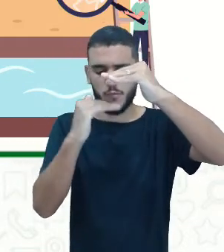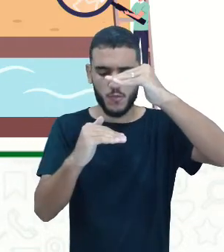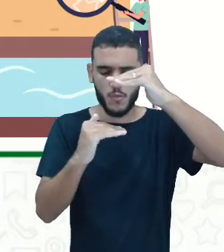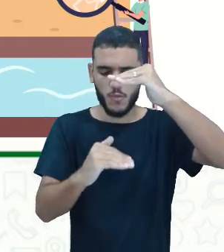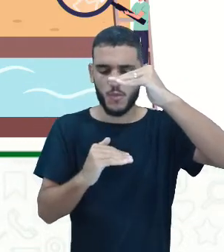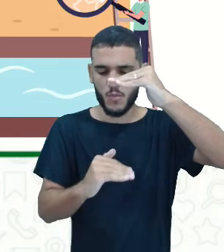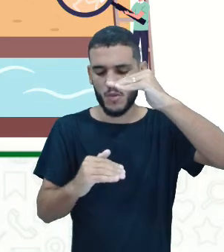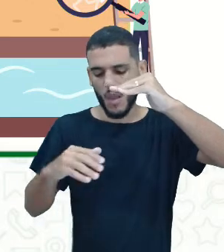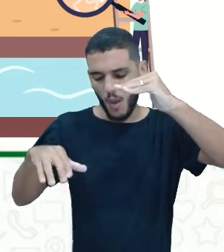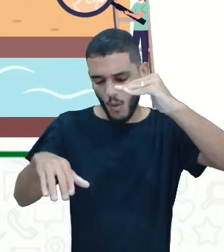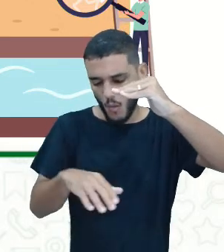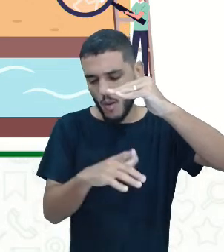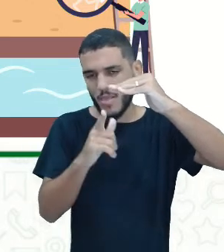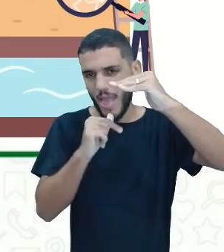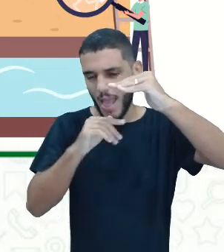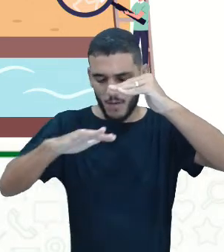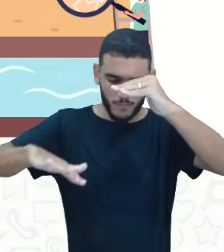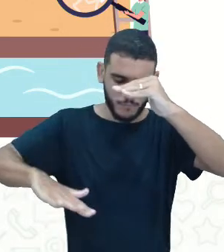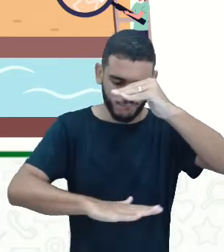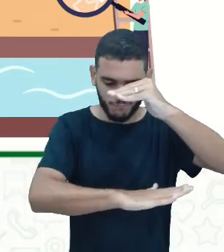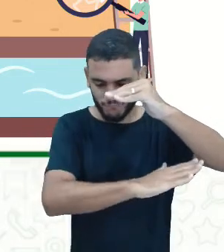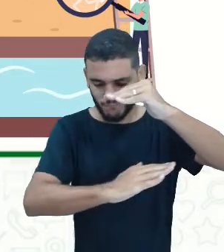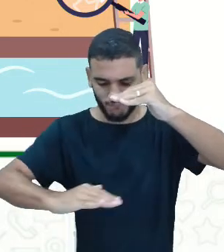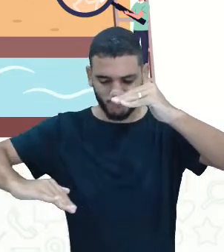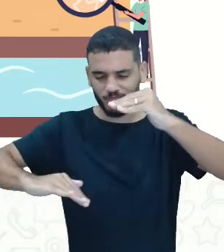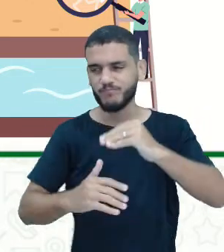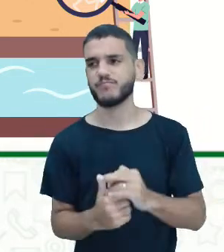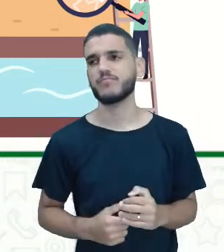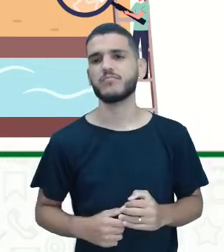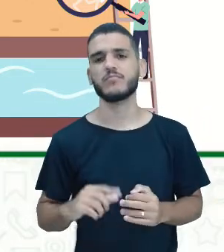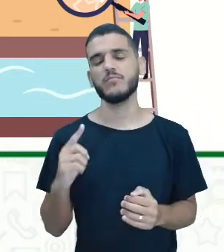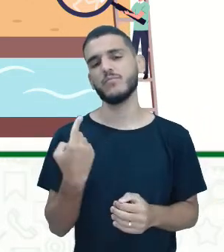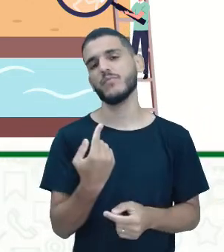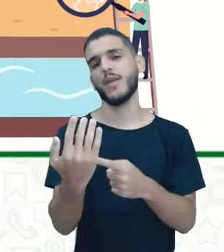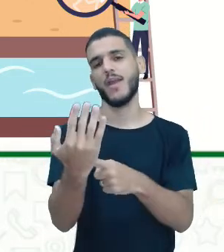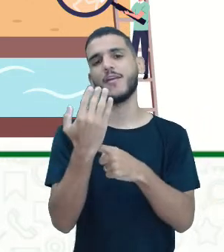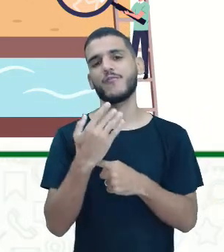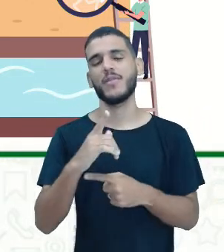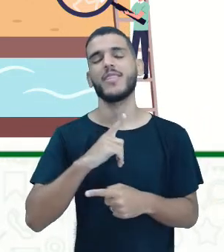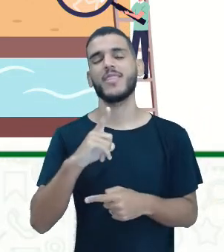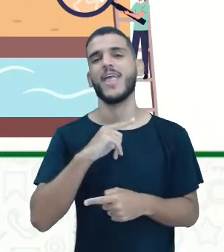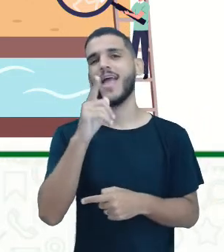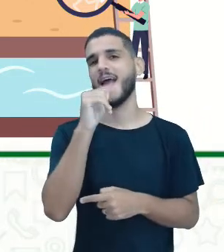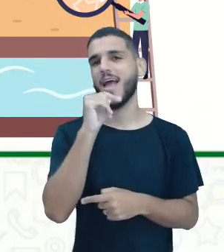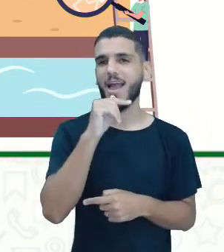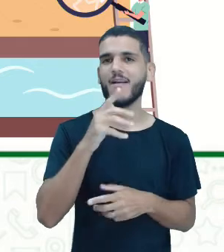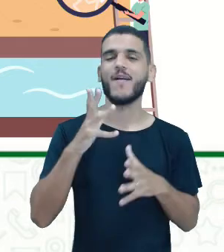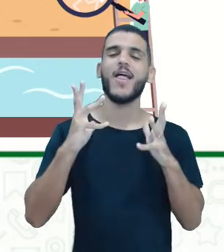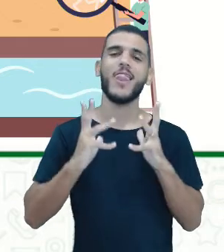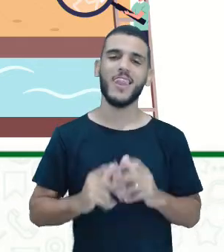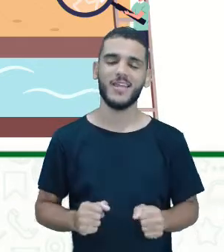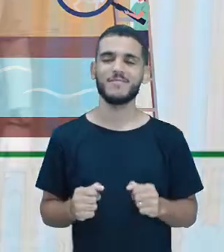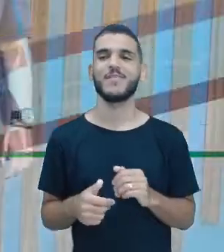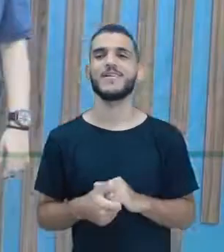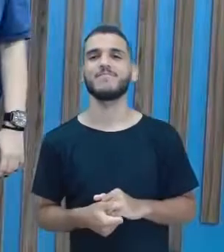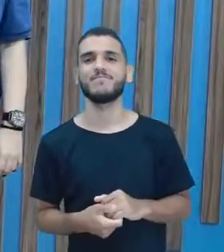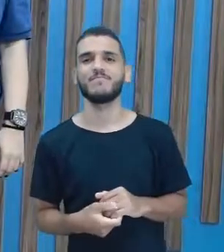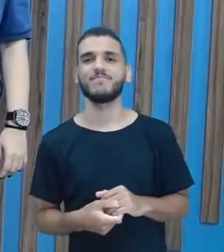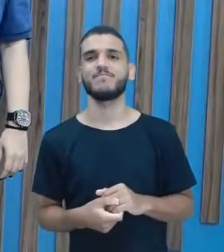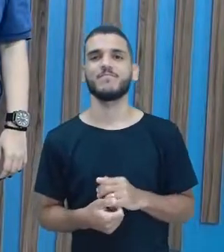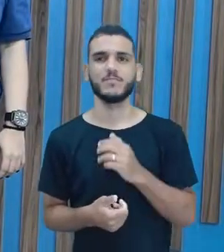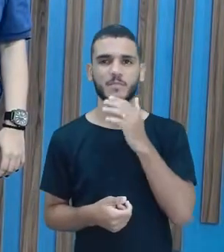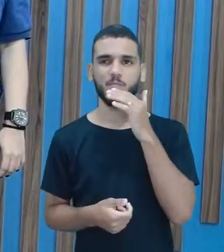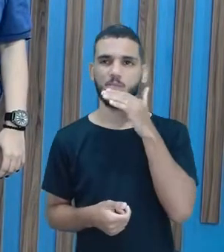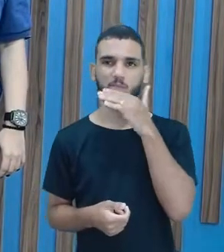subterrâneo, gente. O lençol freático. E aí ajuda a gente a ter essa água limpinha aqui em cima, na